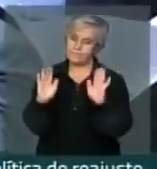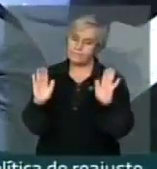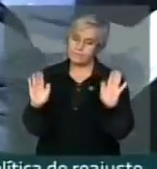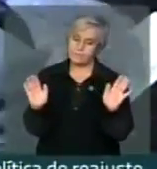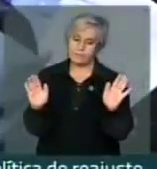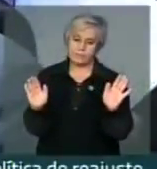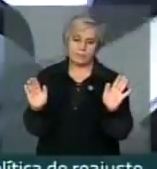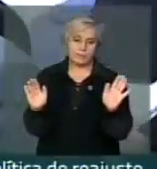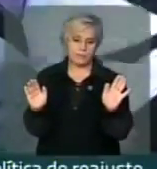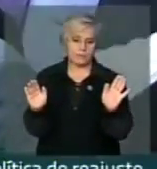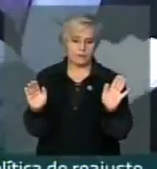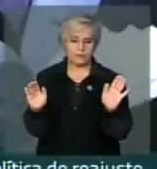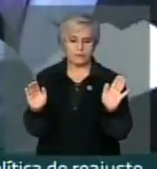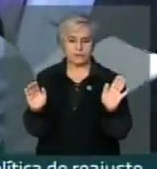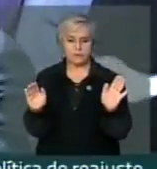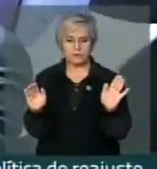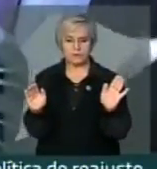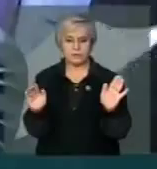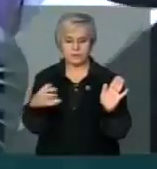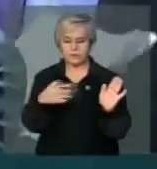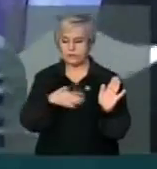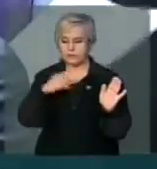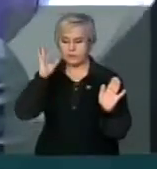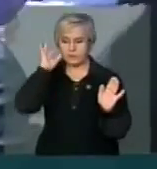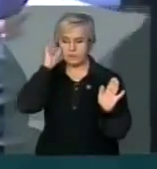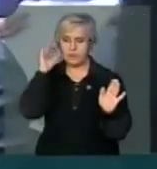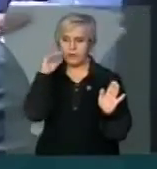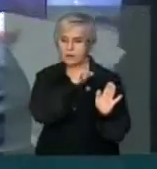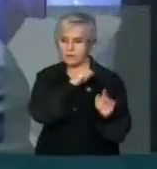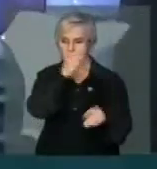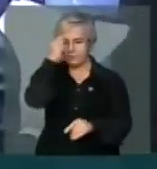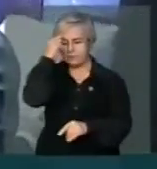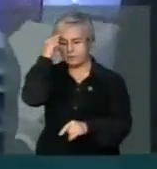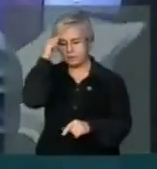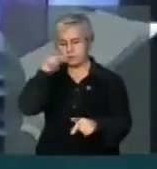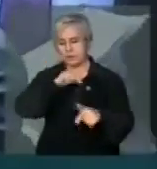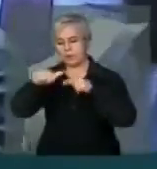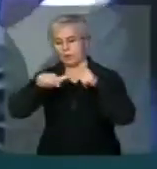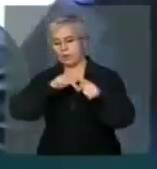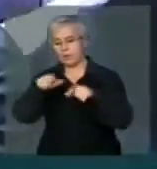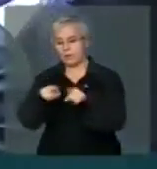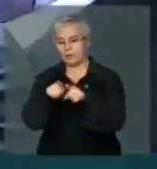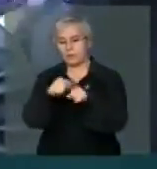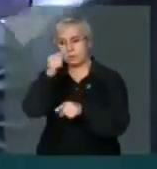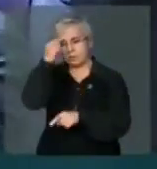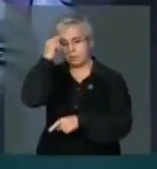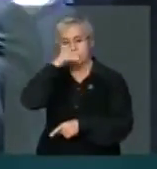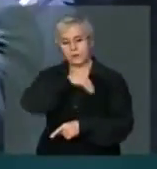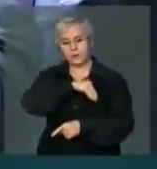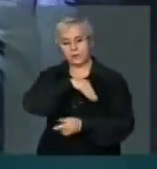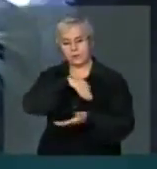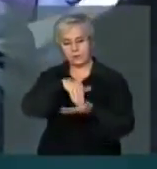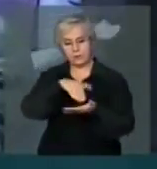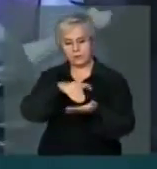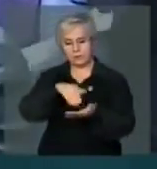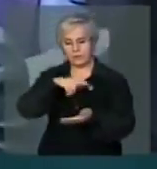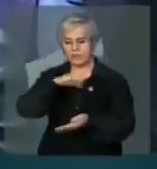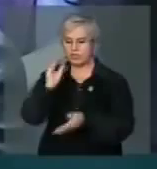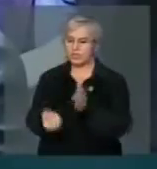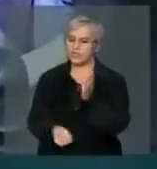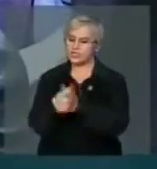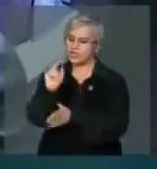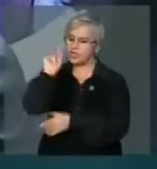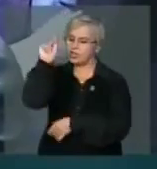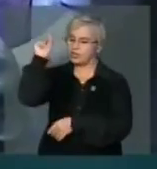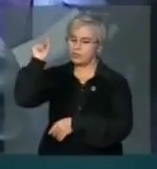absolutamente telegráfica, mas pensando nos trabalhadores e no salário mínimo criado lá na era